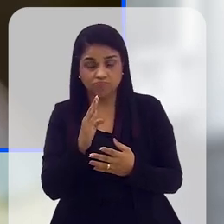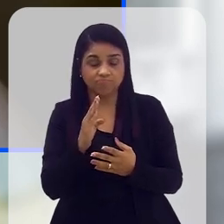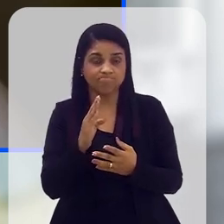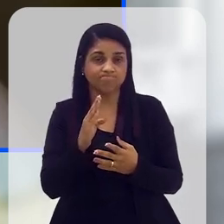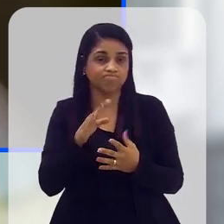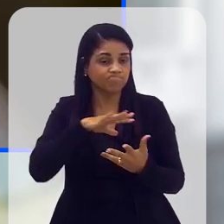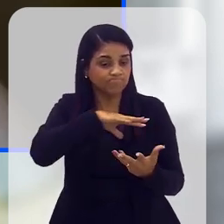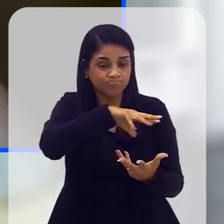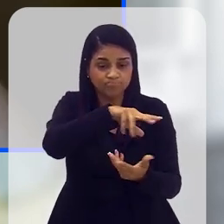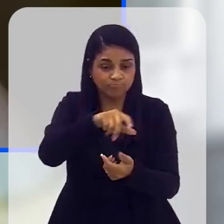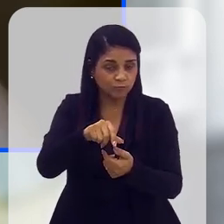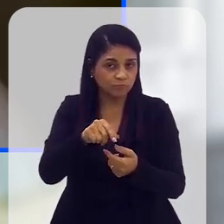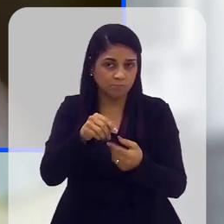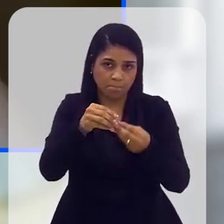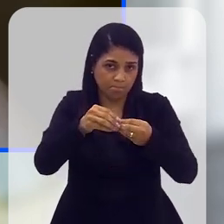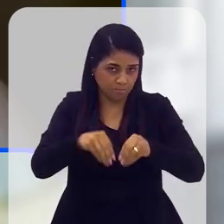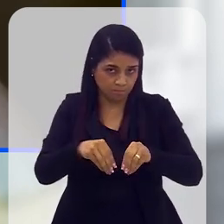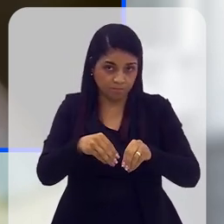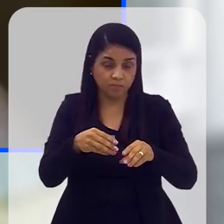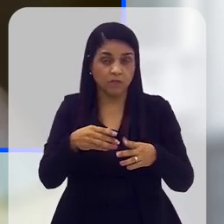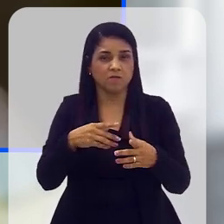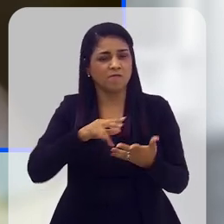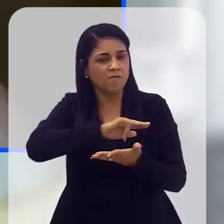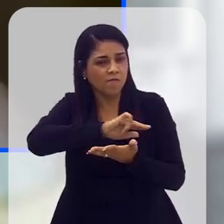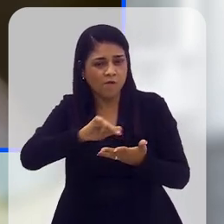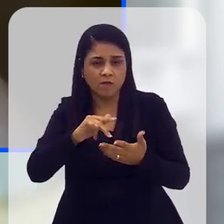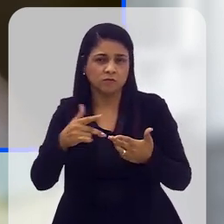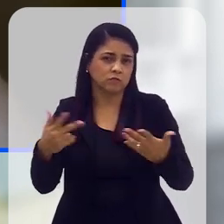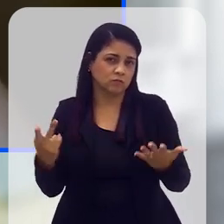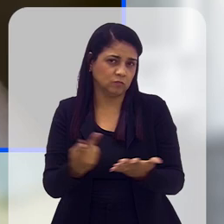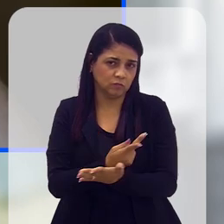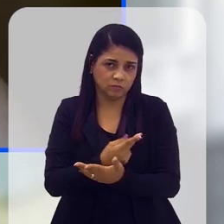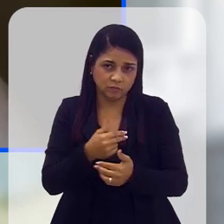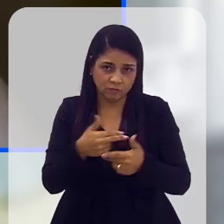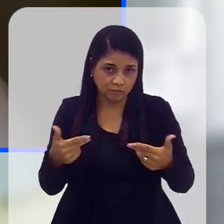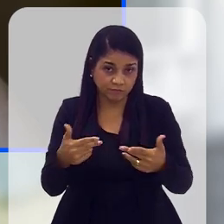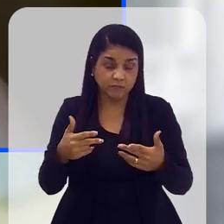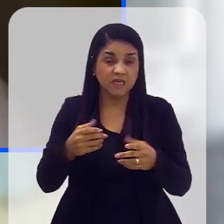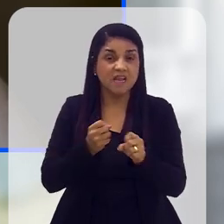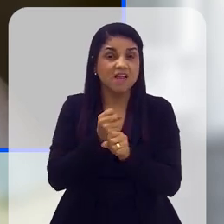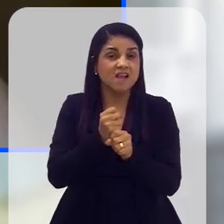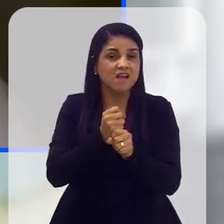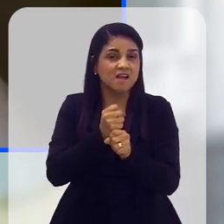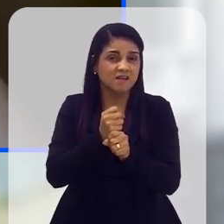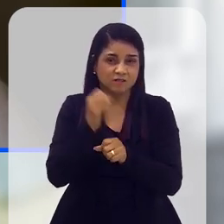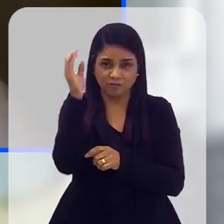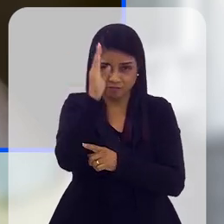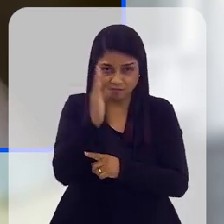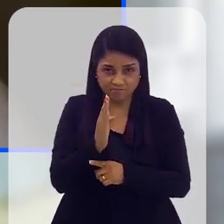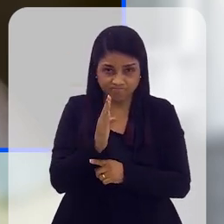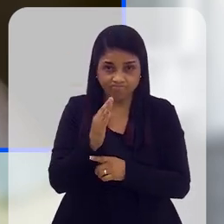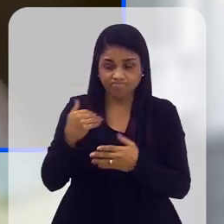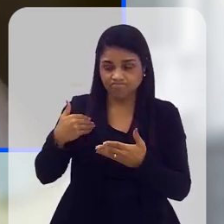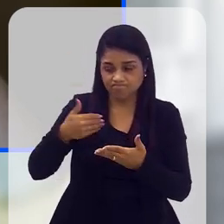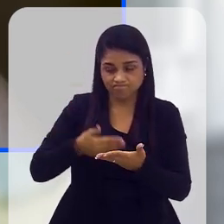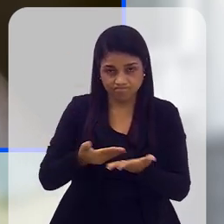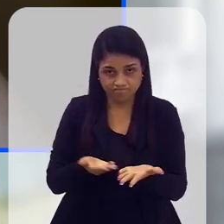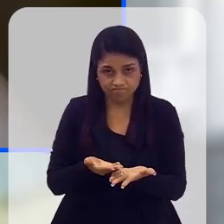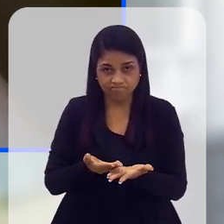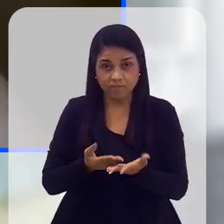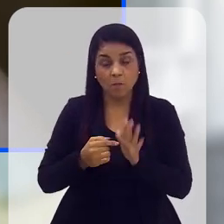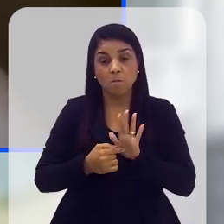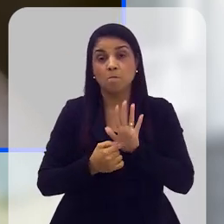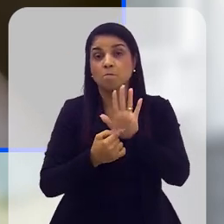de forma global, né? Mas como você falou, vários acontecimentos aí no Brasil dos últimos anos começaram a